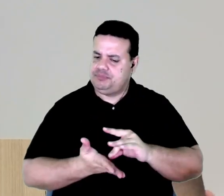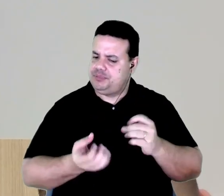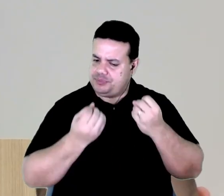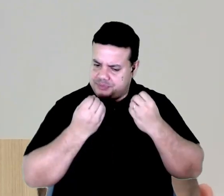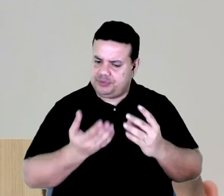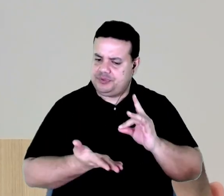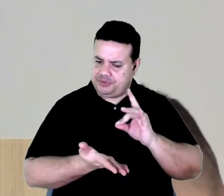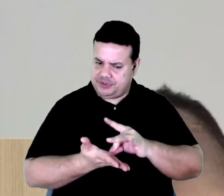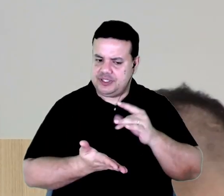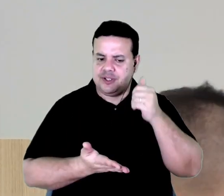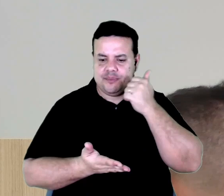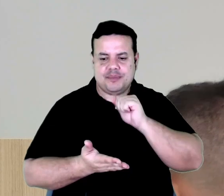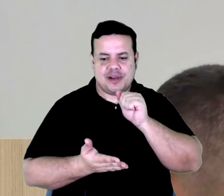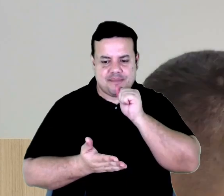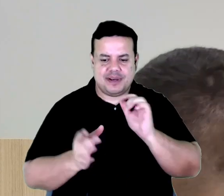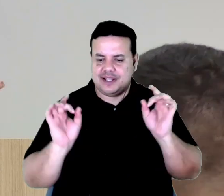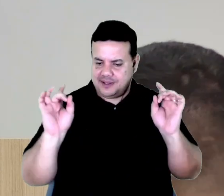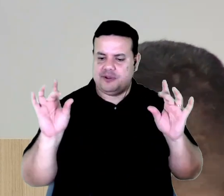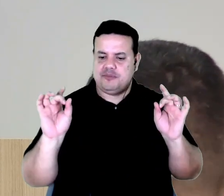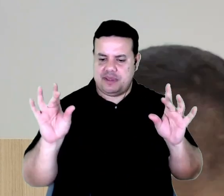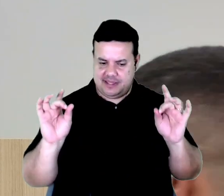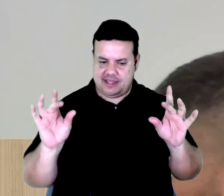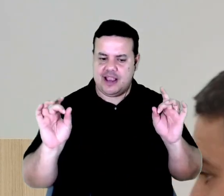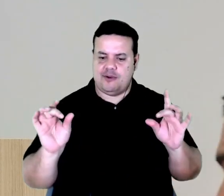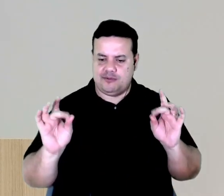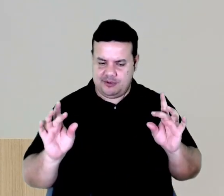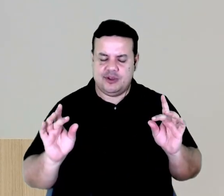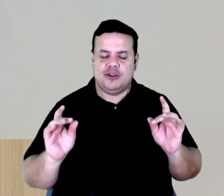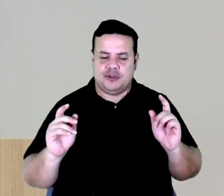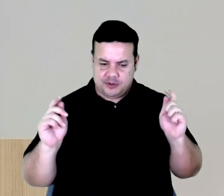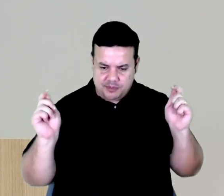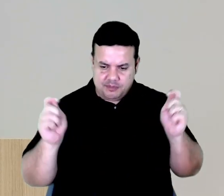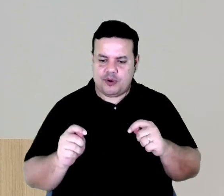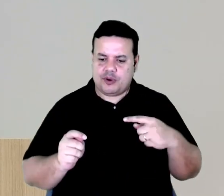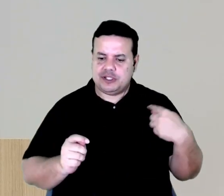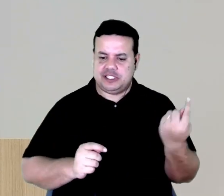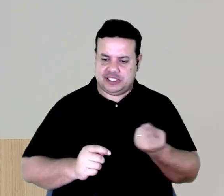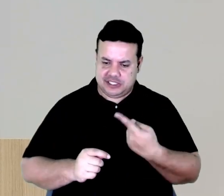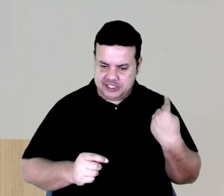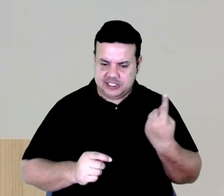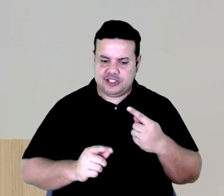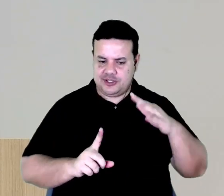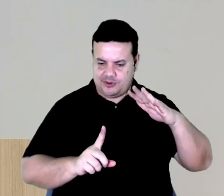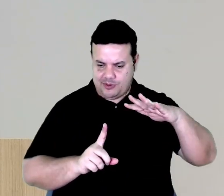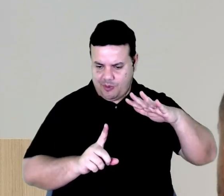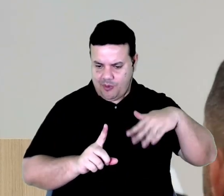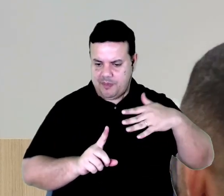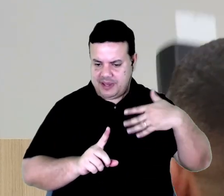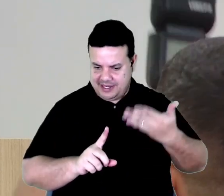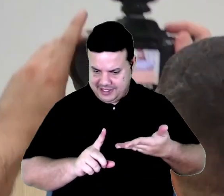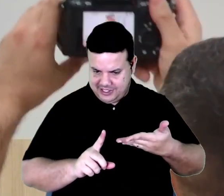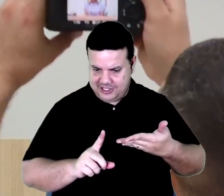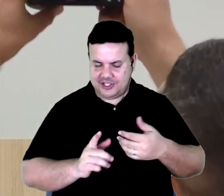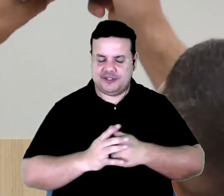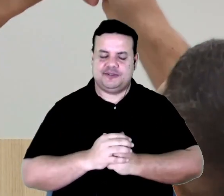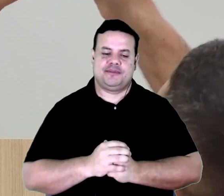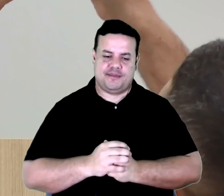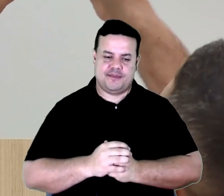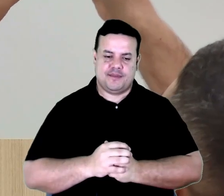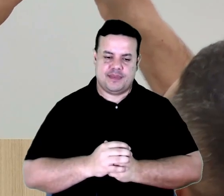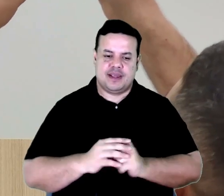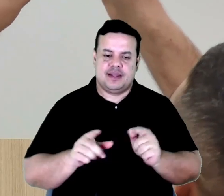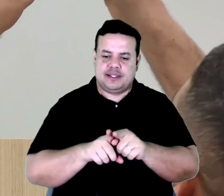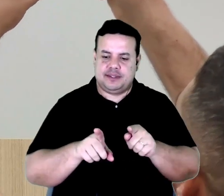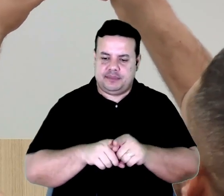mãe tão especial e que possamos pelo menos um pouquinho homenagear ela. Quero também falar sobre